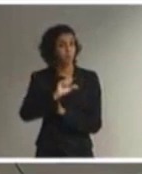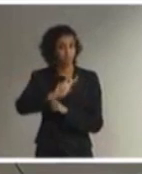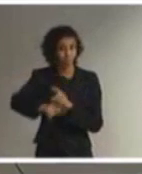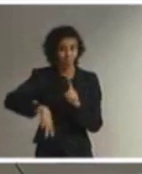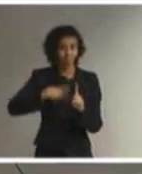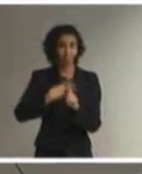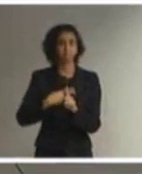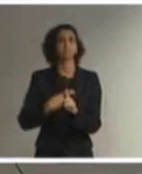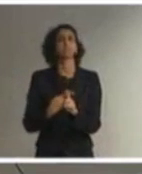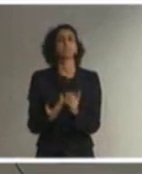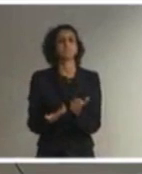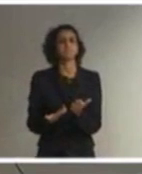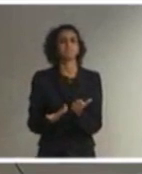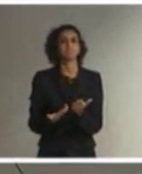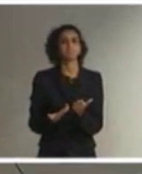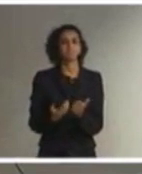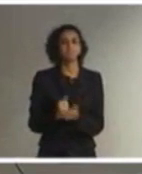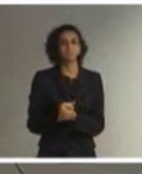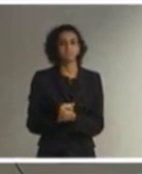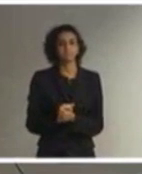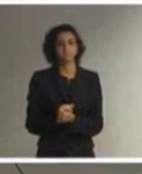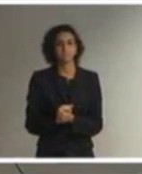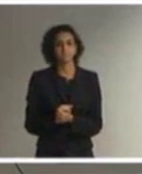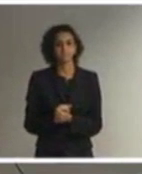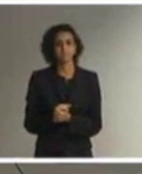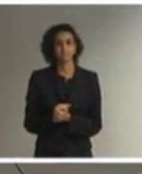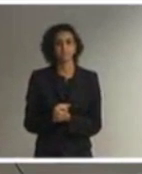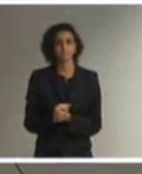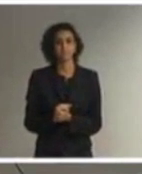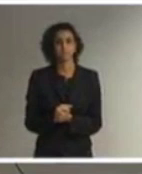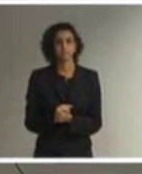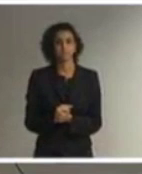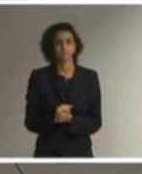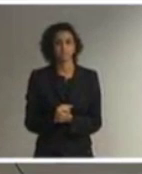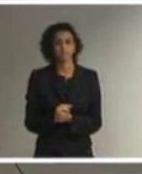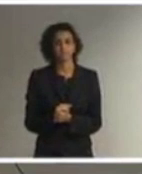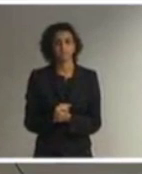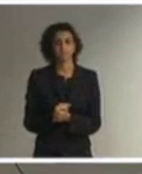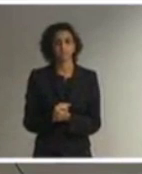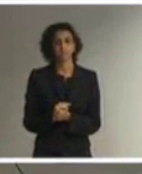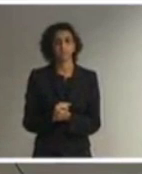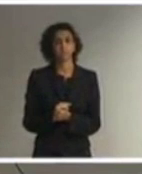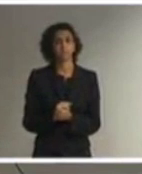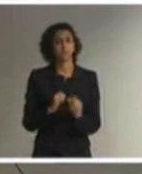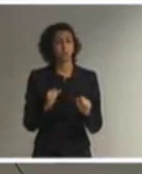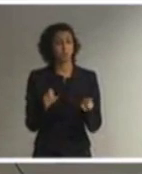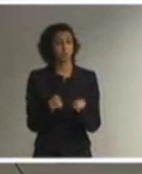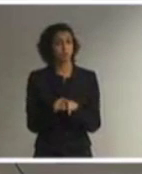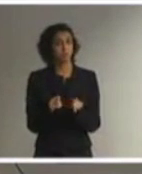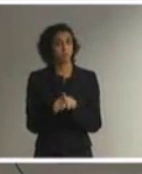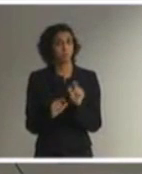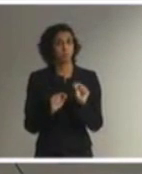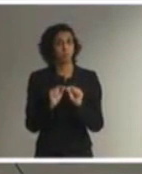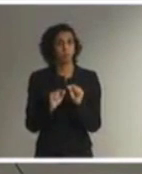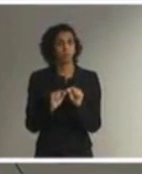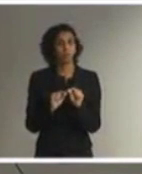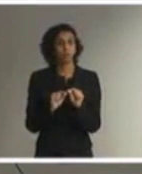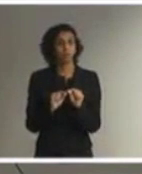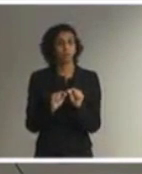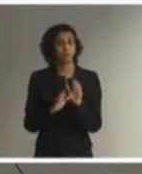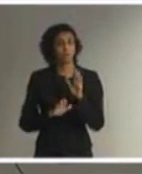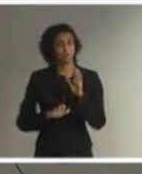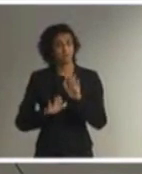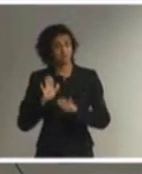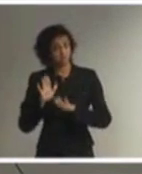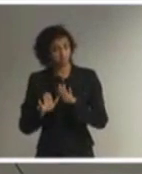terço da pena além do que poderemos aí cumular dependendo